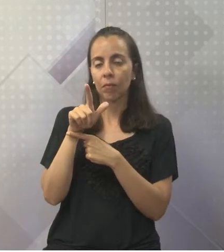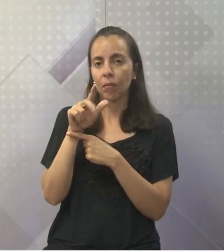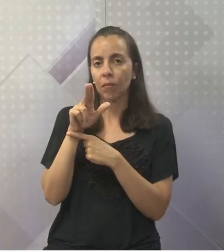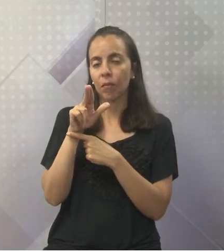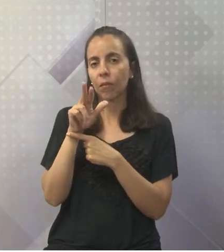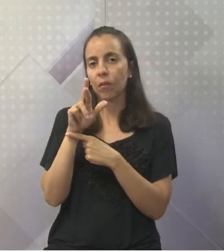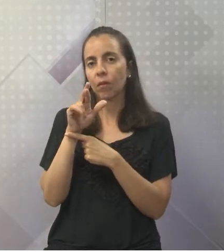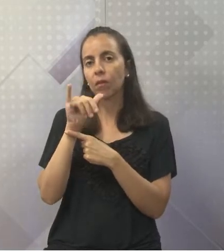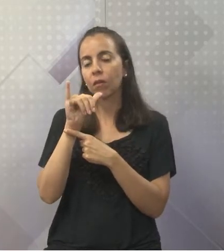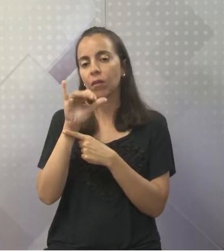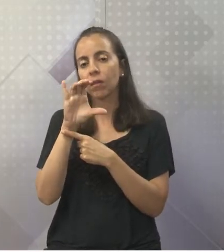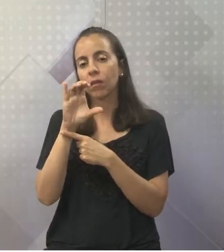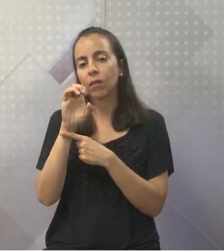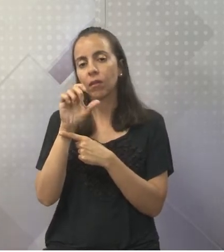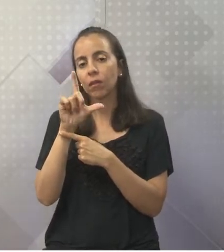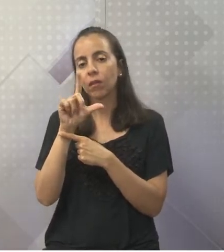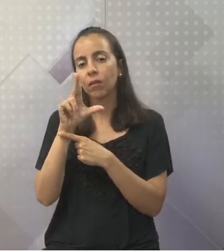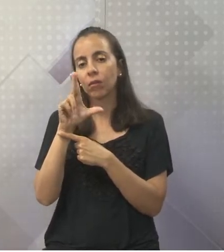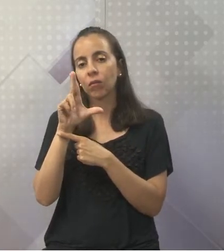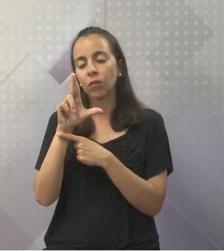gente. Olha no slide aqui, ó.